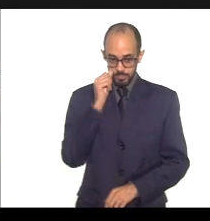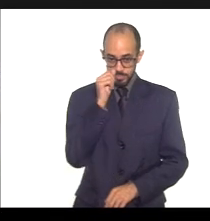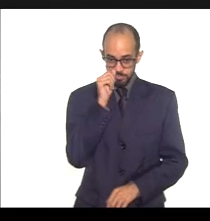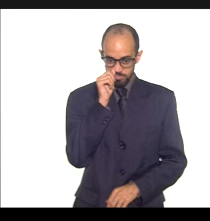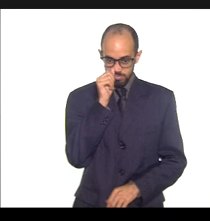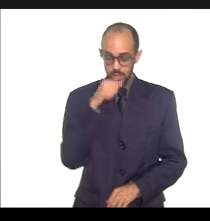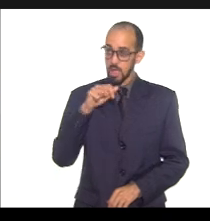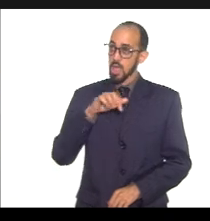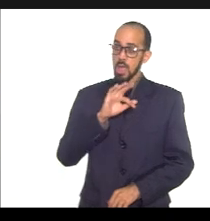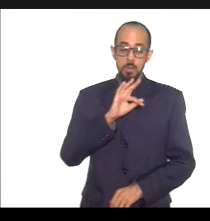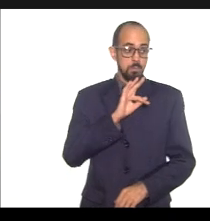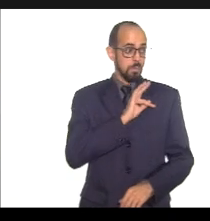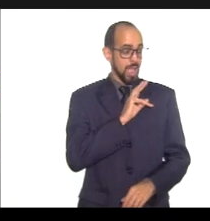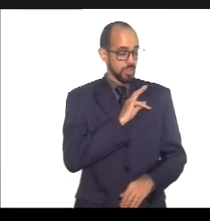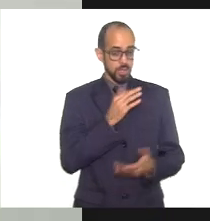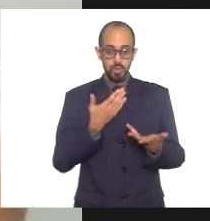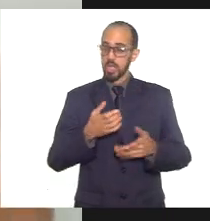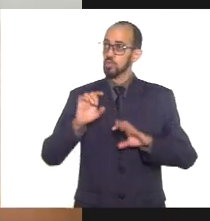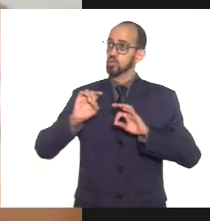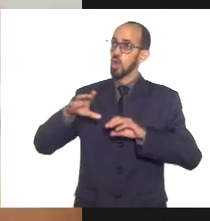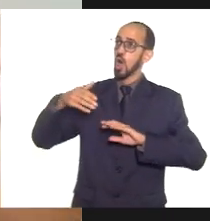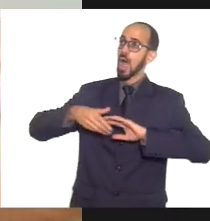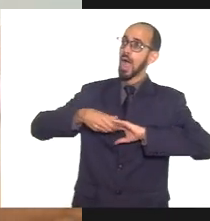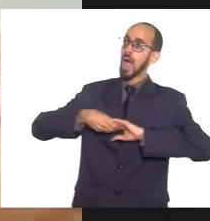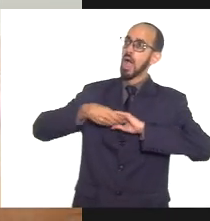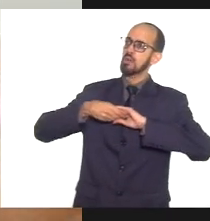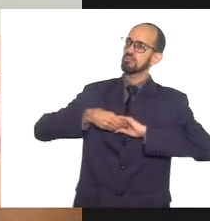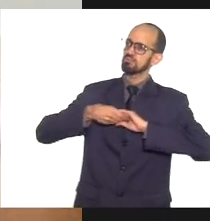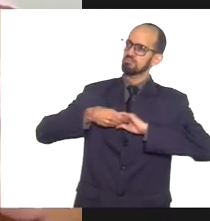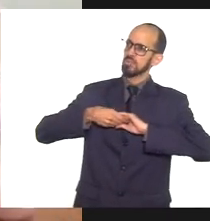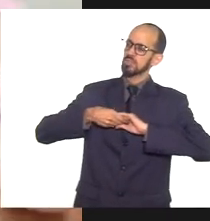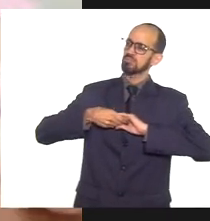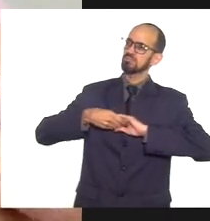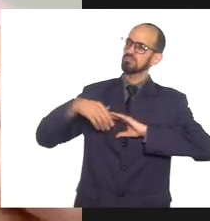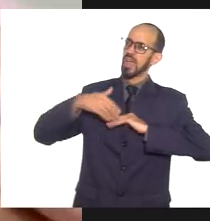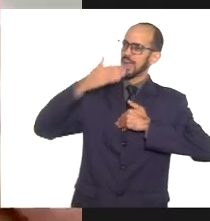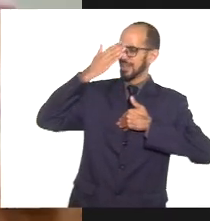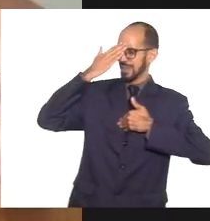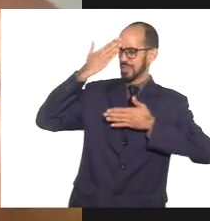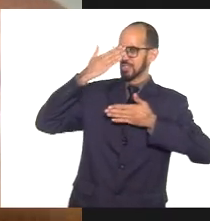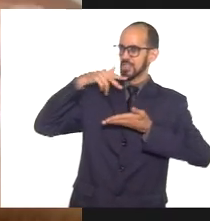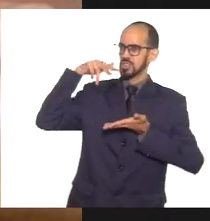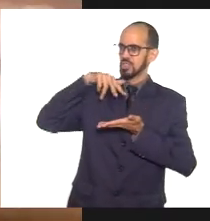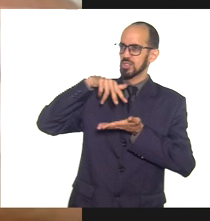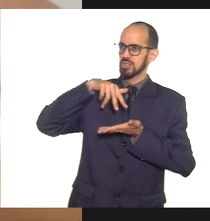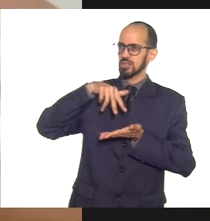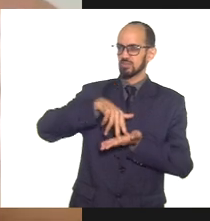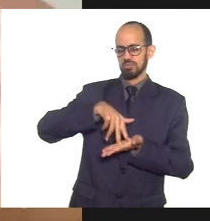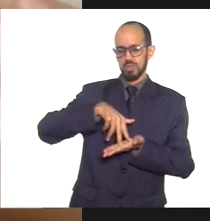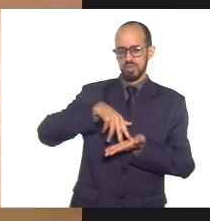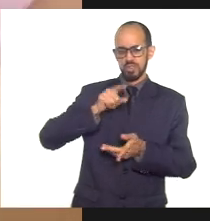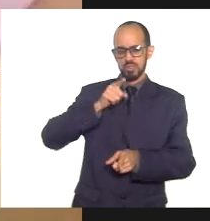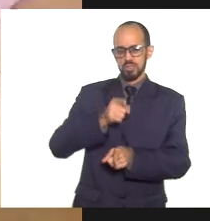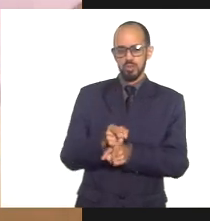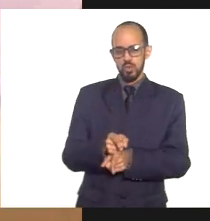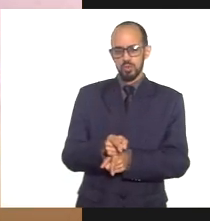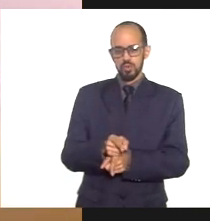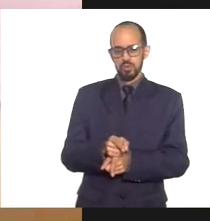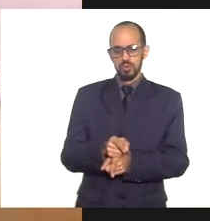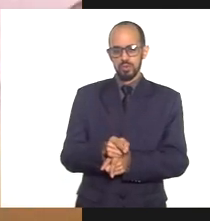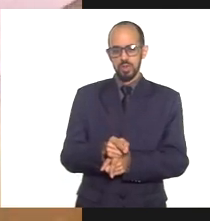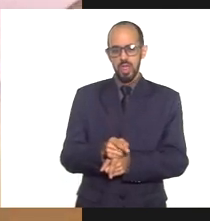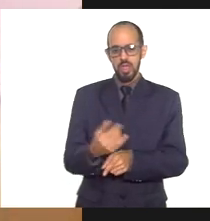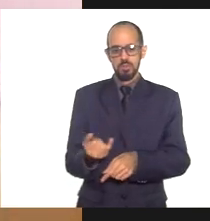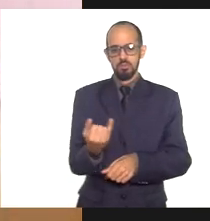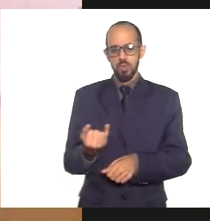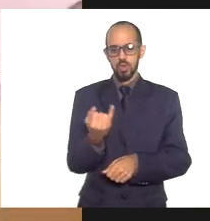Marta, eu só queria agradecer mais uma vez esse encontro de hoje, que é fundamental, muito importante nessa